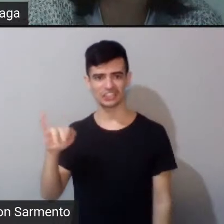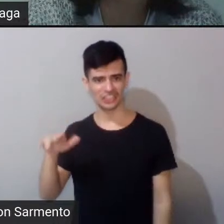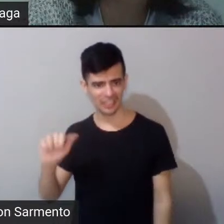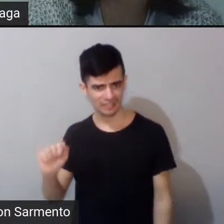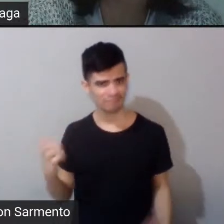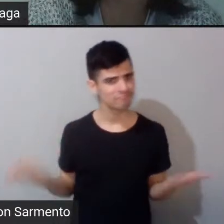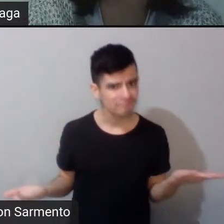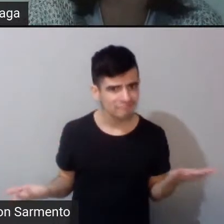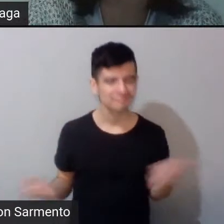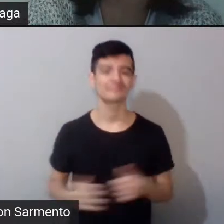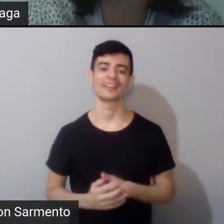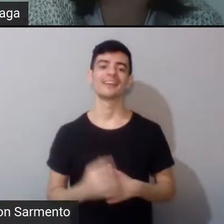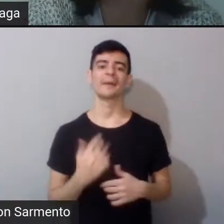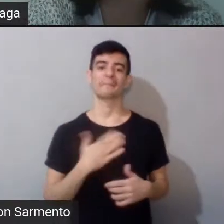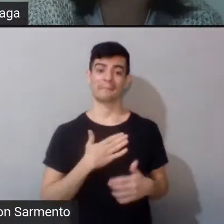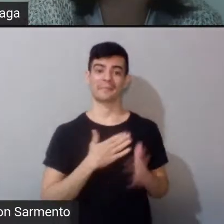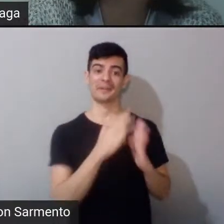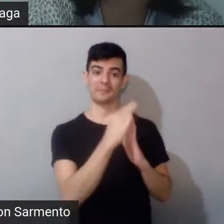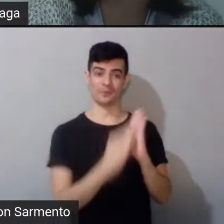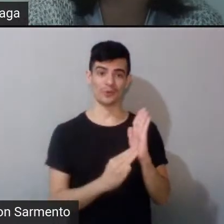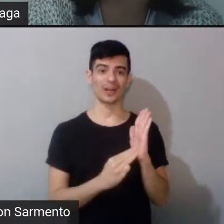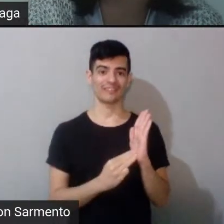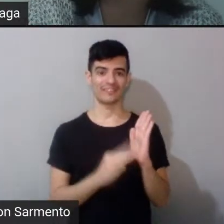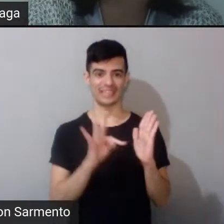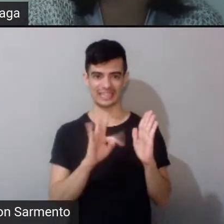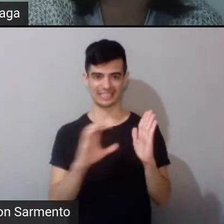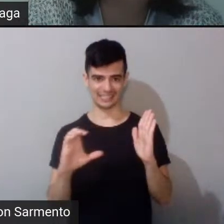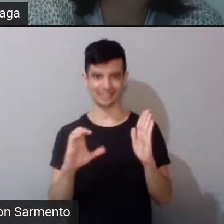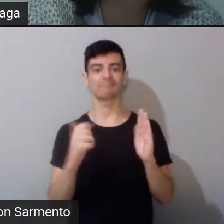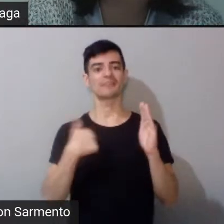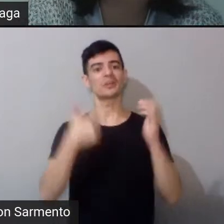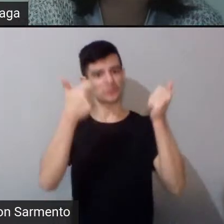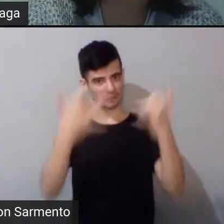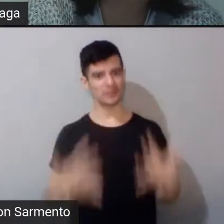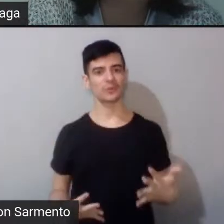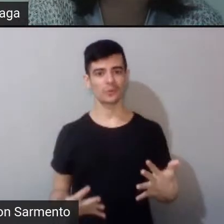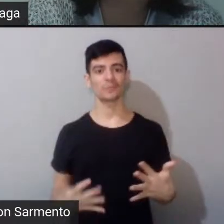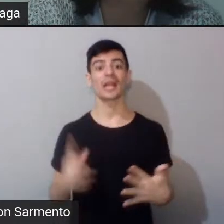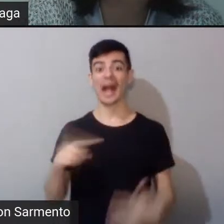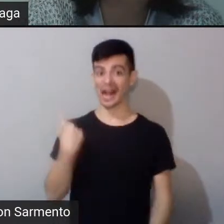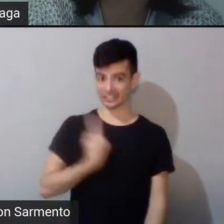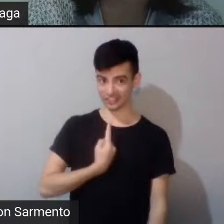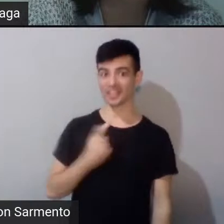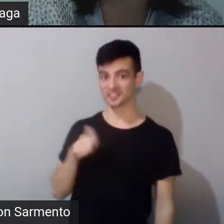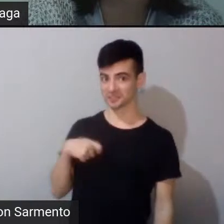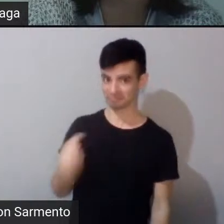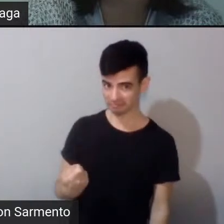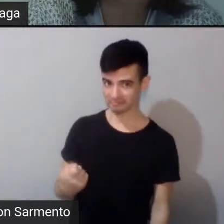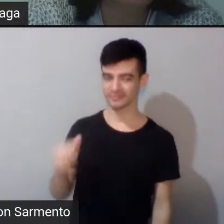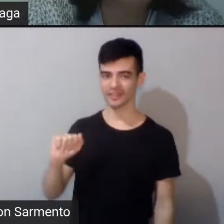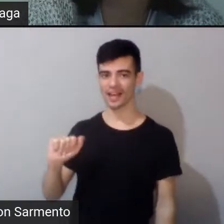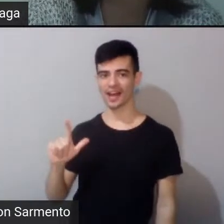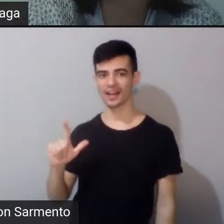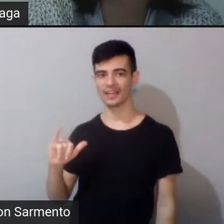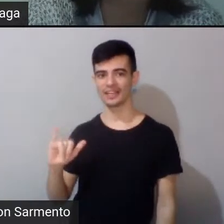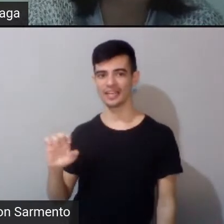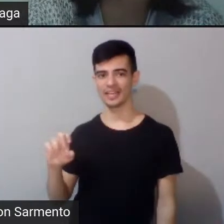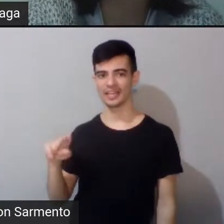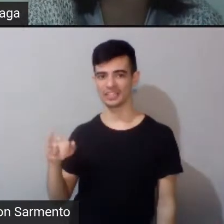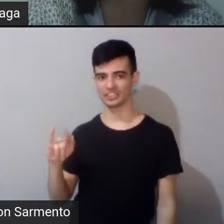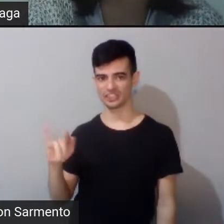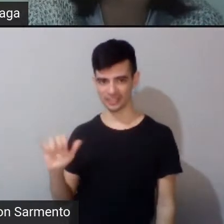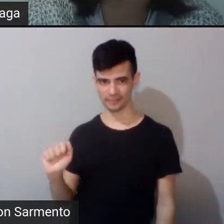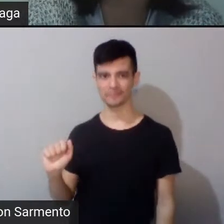na minha monografia que nós somos esse alienígena do Estado, nós estamos fora do Estado, porém nós somos filhos da Terra,